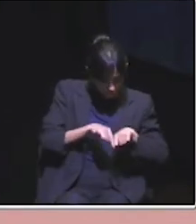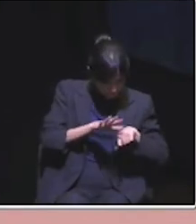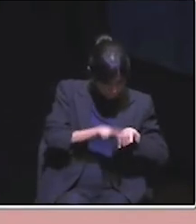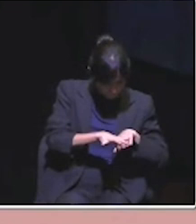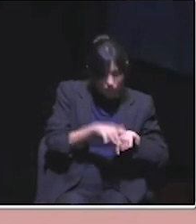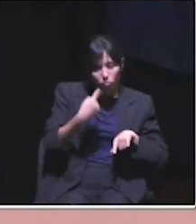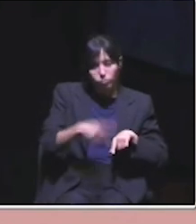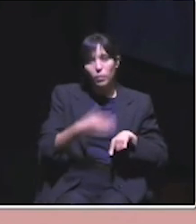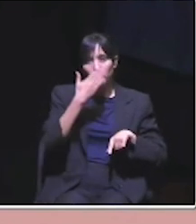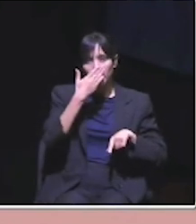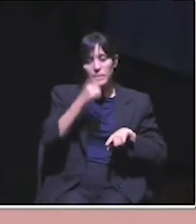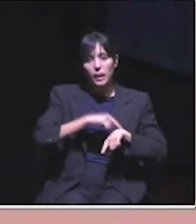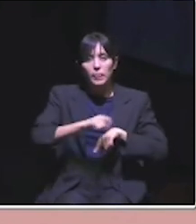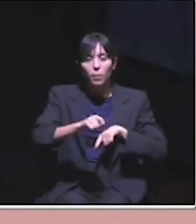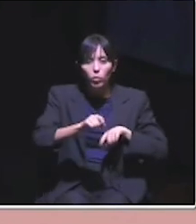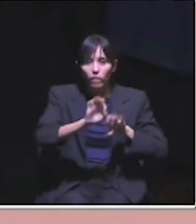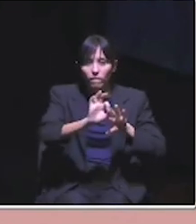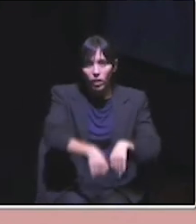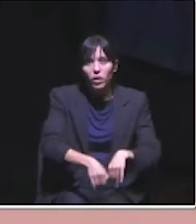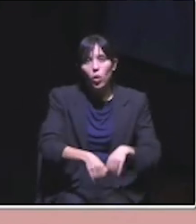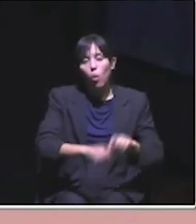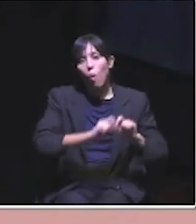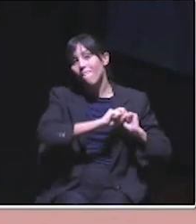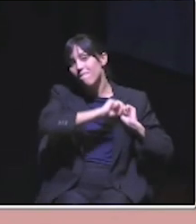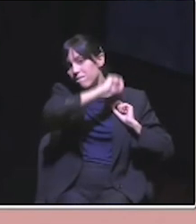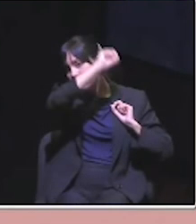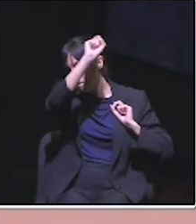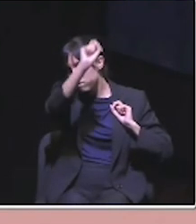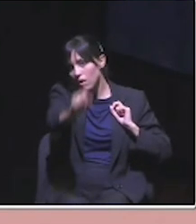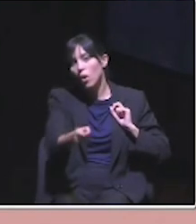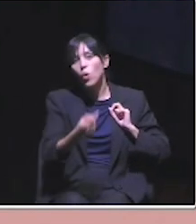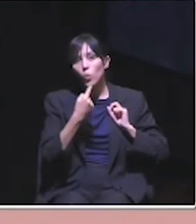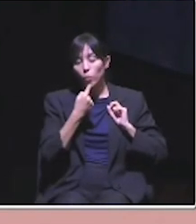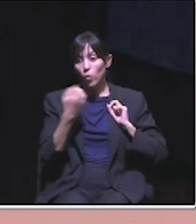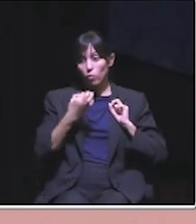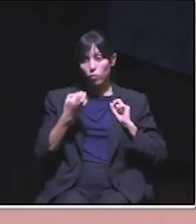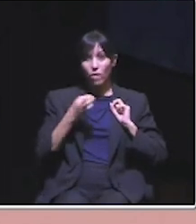horizonte temporal curto ou então demasiado alargado. As ceias deste